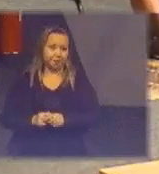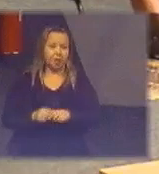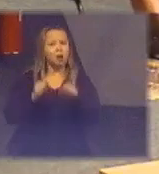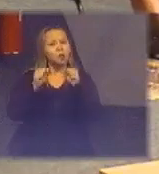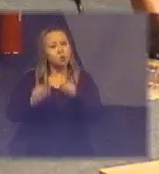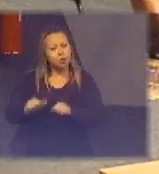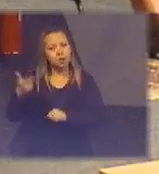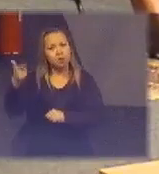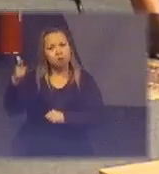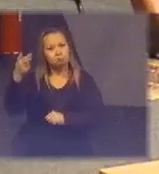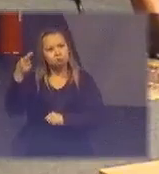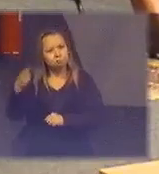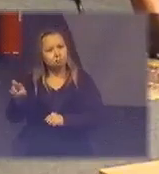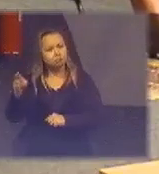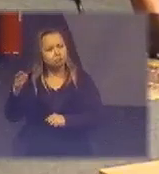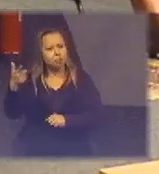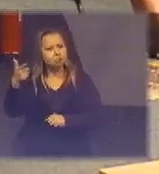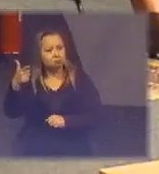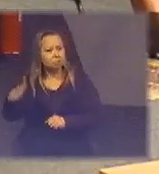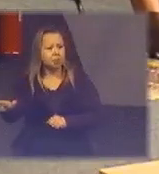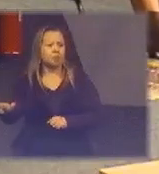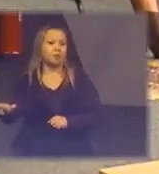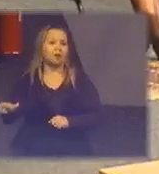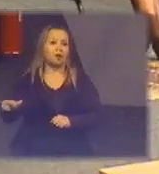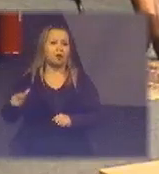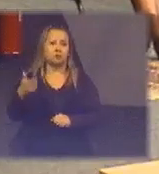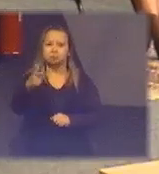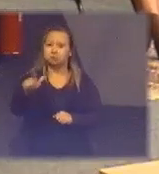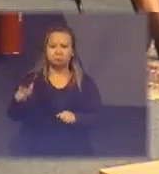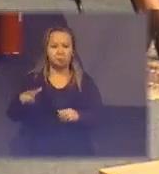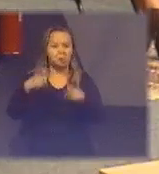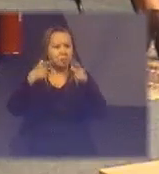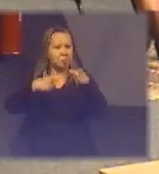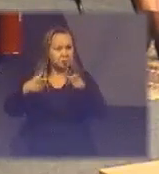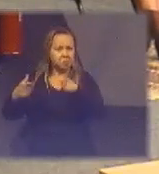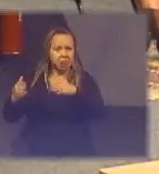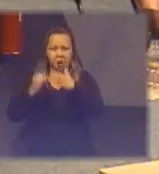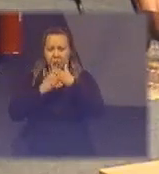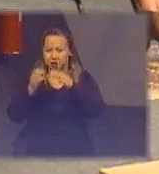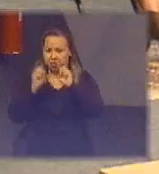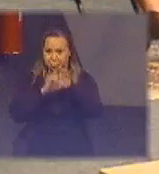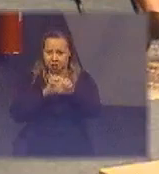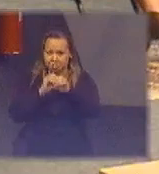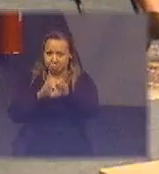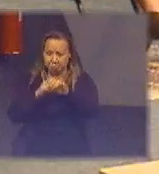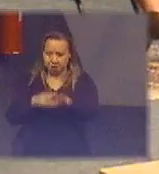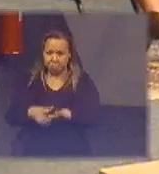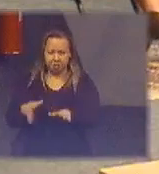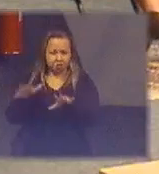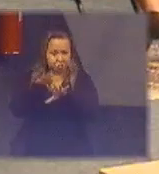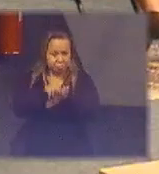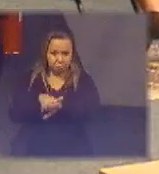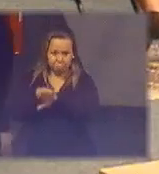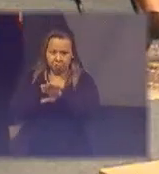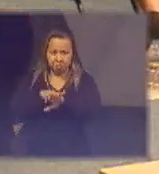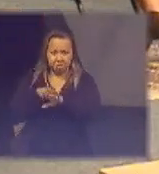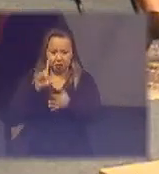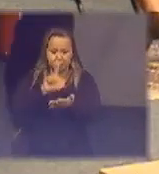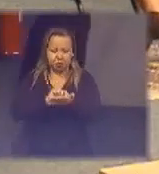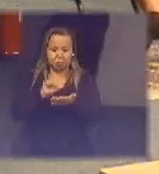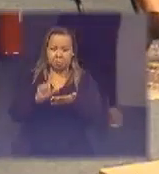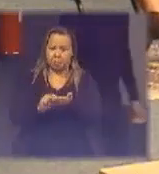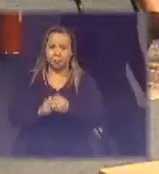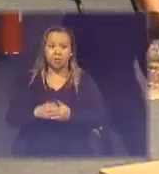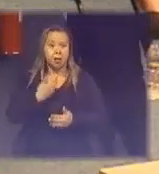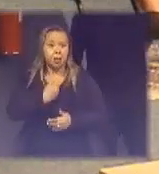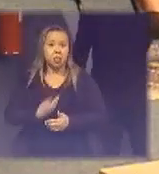de alguma forma mandados para instituições de ensino para algum programa de inclusão digital o próprio governo